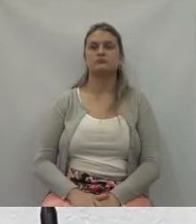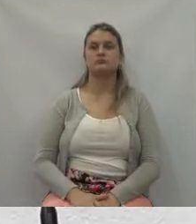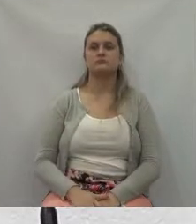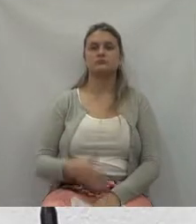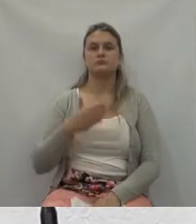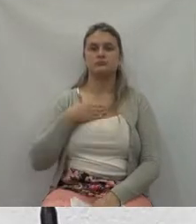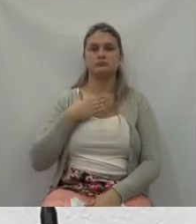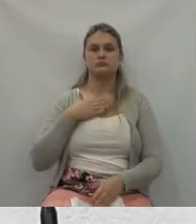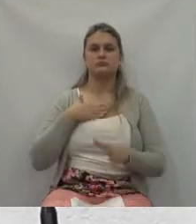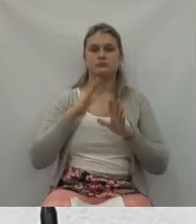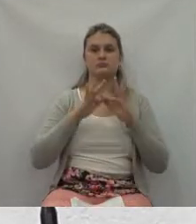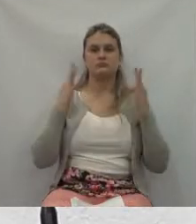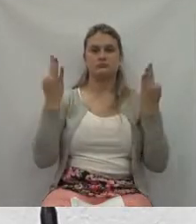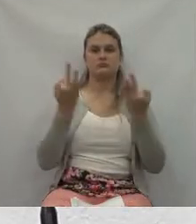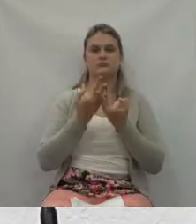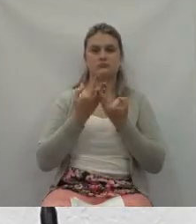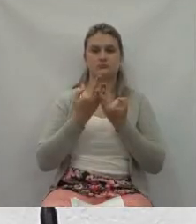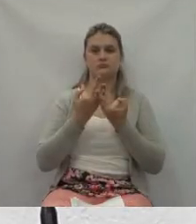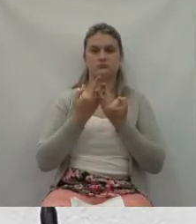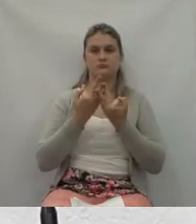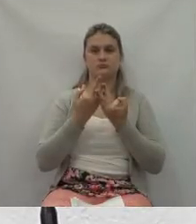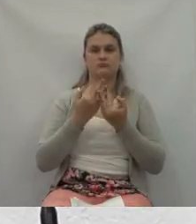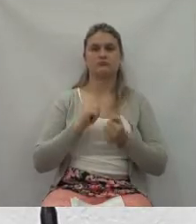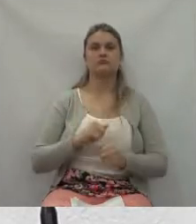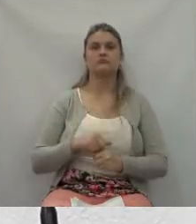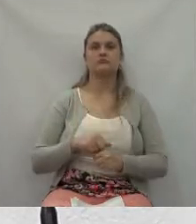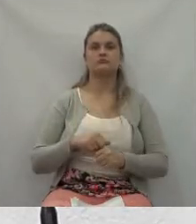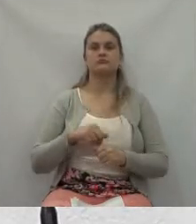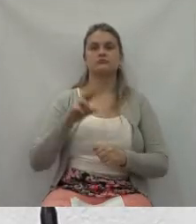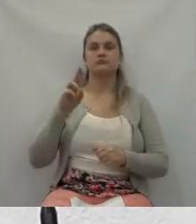poderia deixar de esquecer.